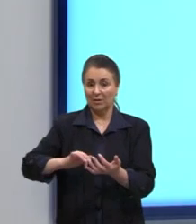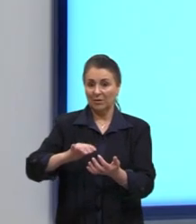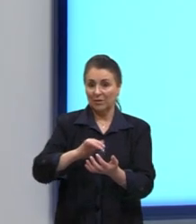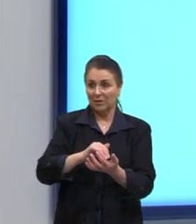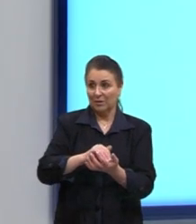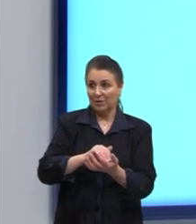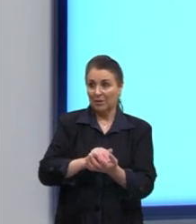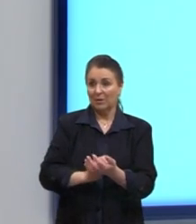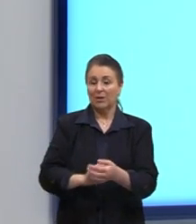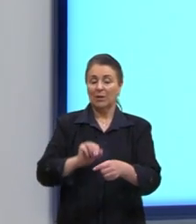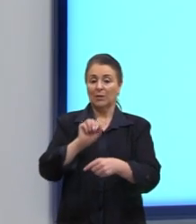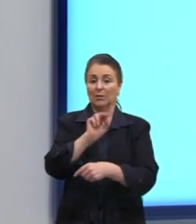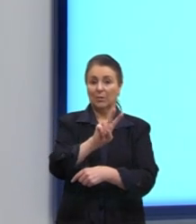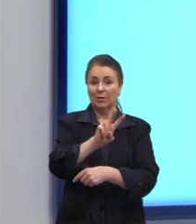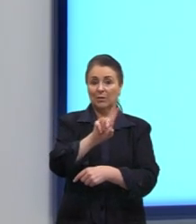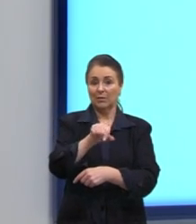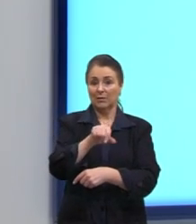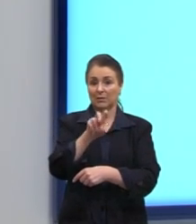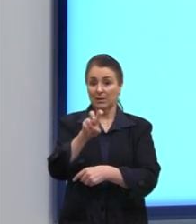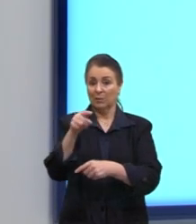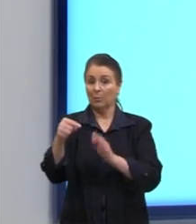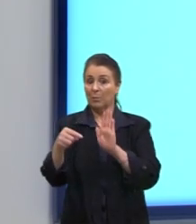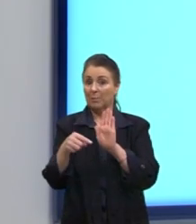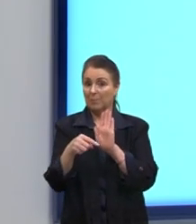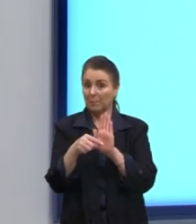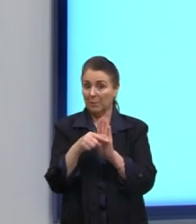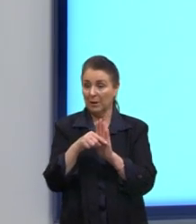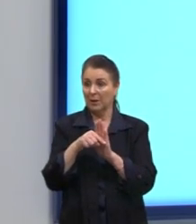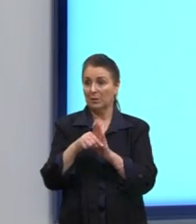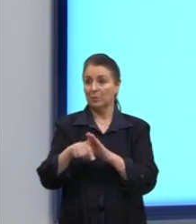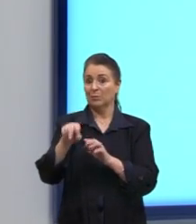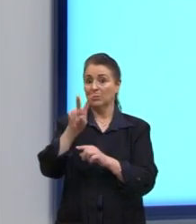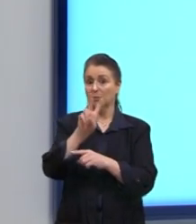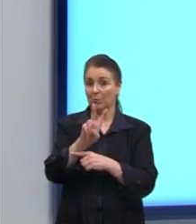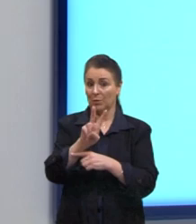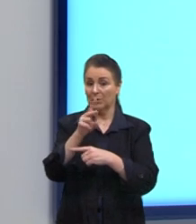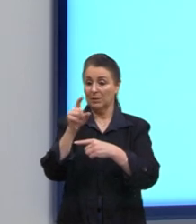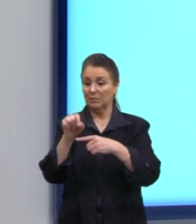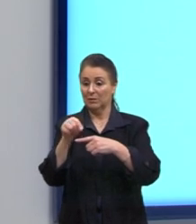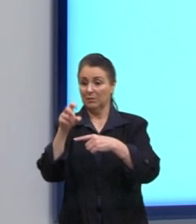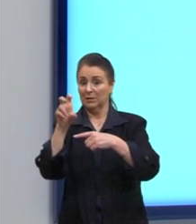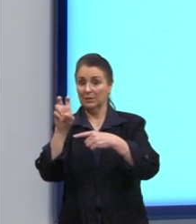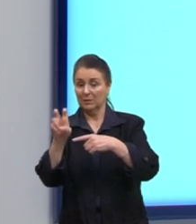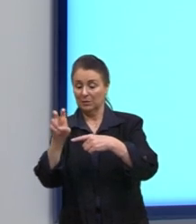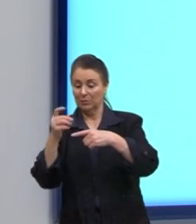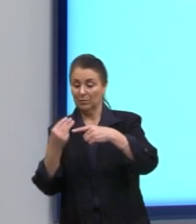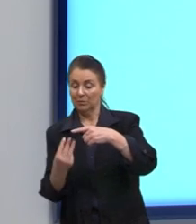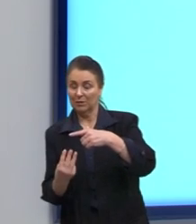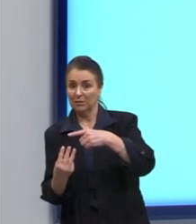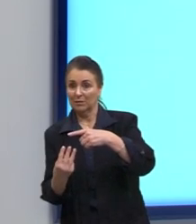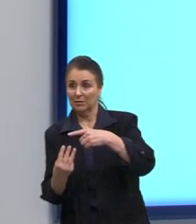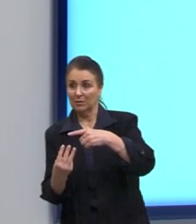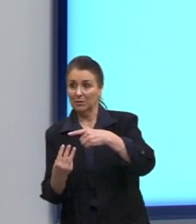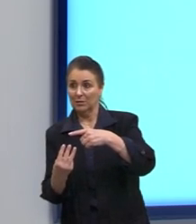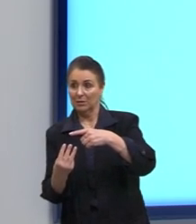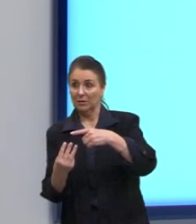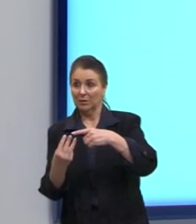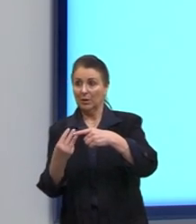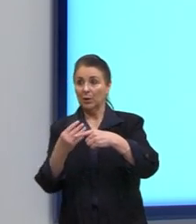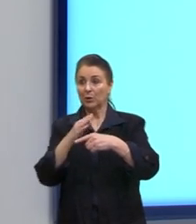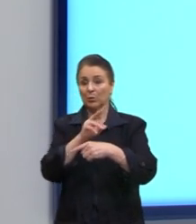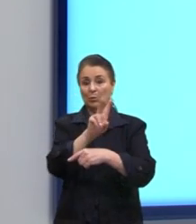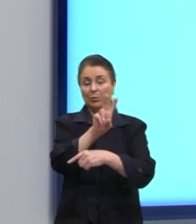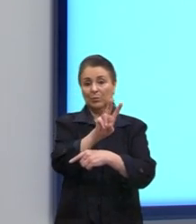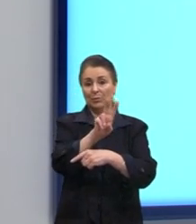2,5 menos 2,5 sobre 3 coloquei tudo sobre o denominador 3